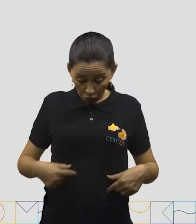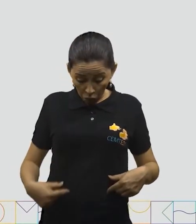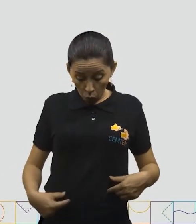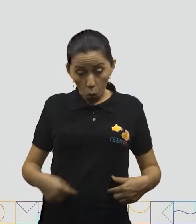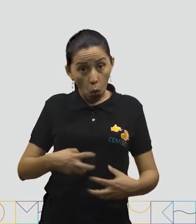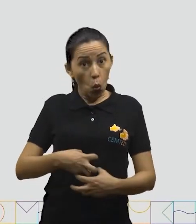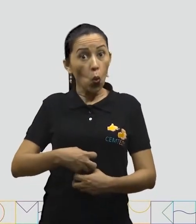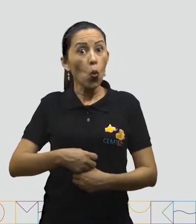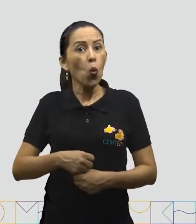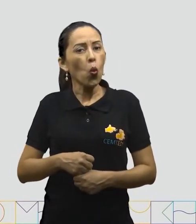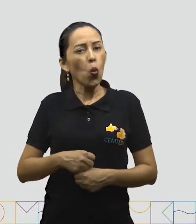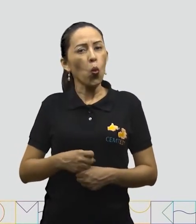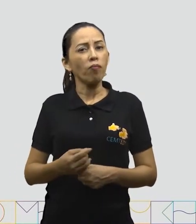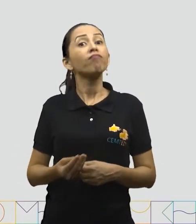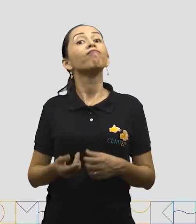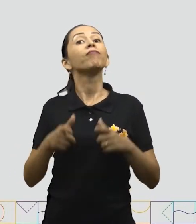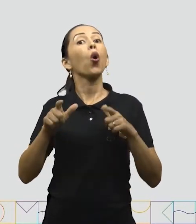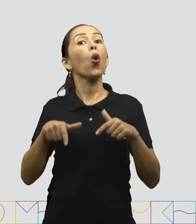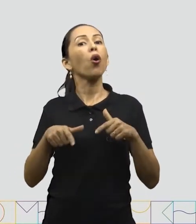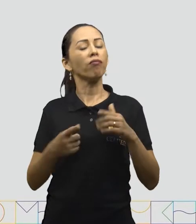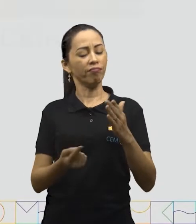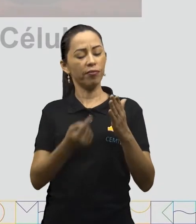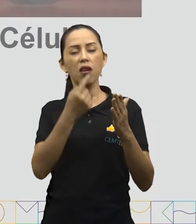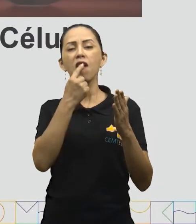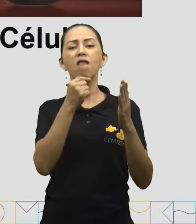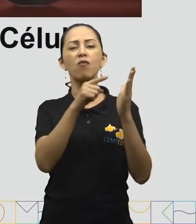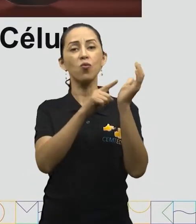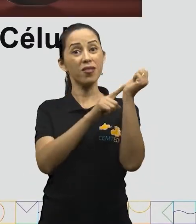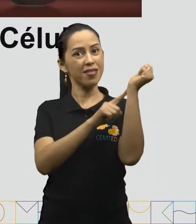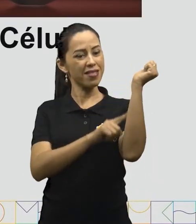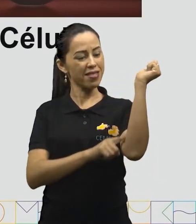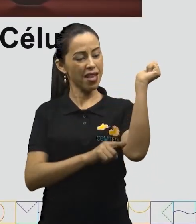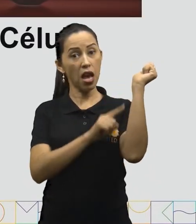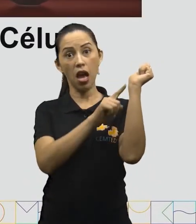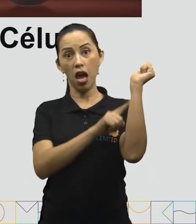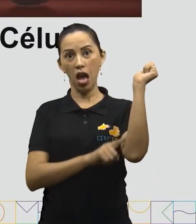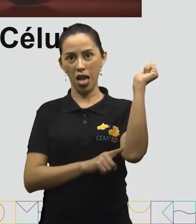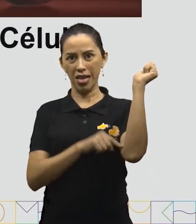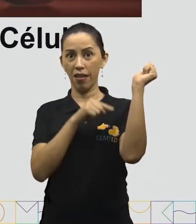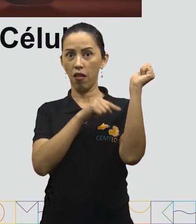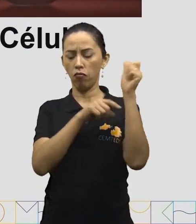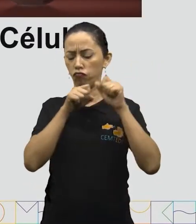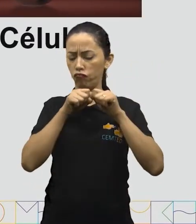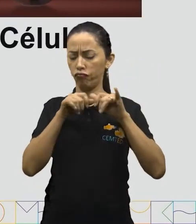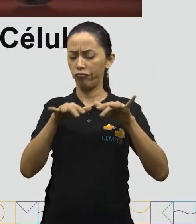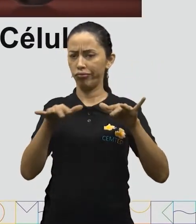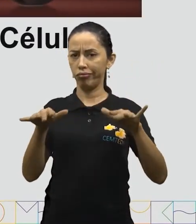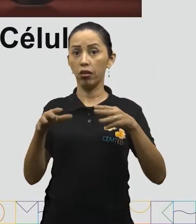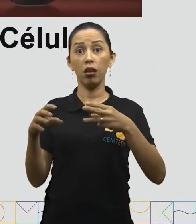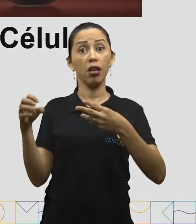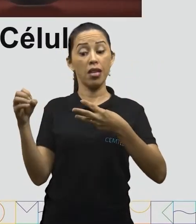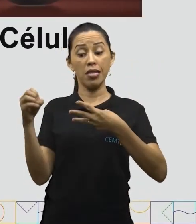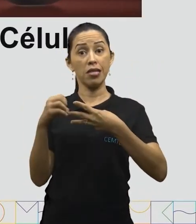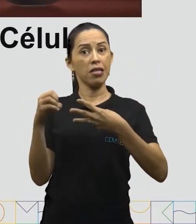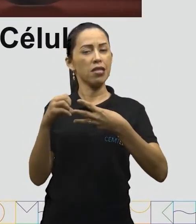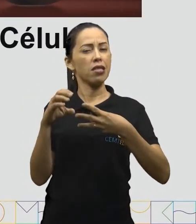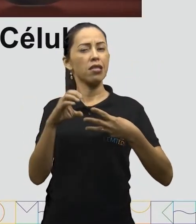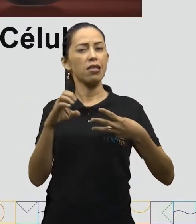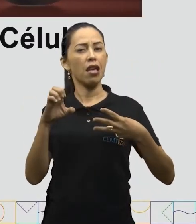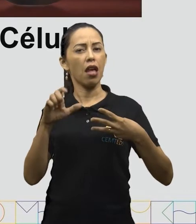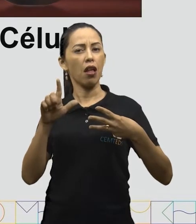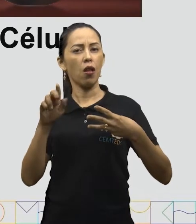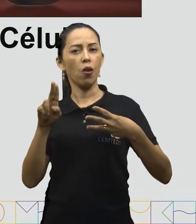vez, o sangue envia as substâncias às células, que são a unidade básica dos seres vivos, para que os